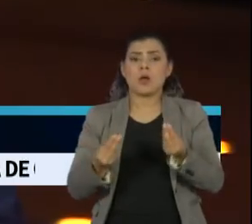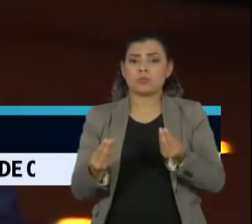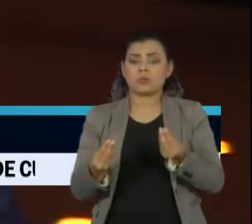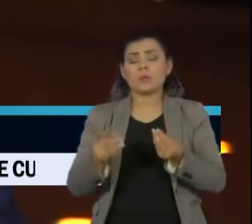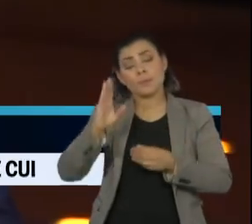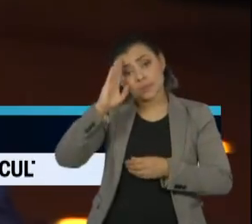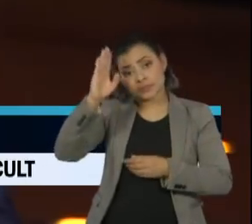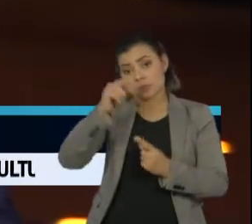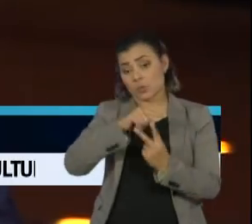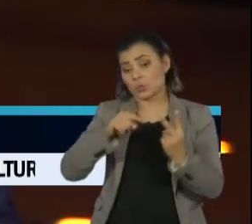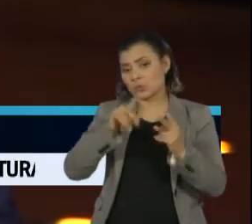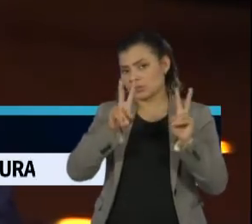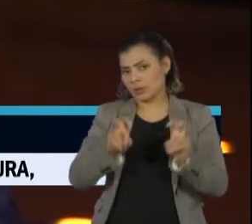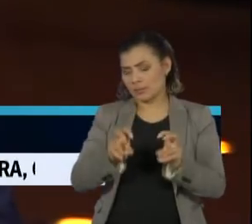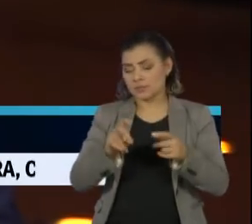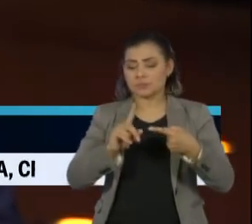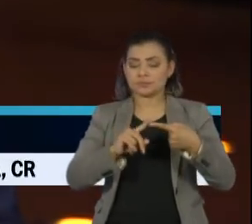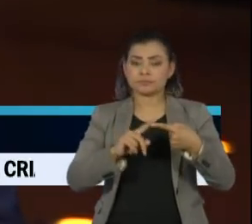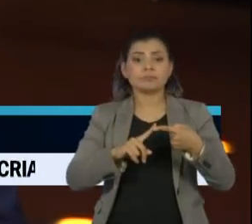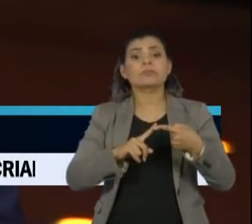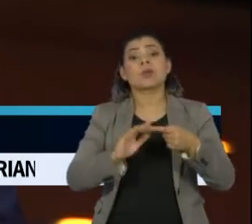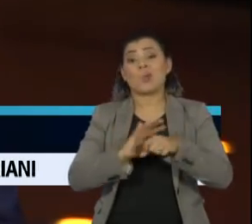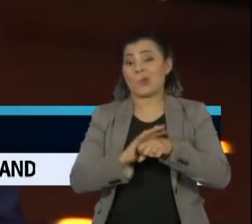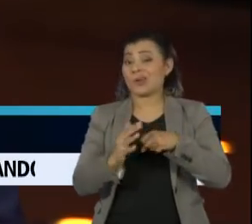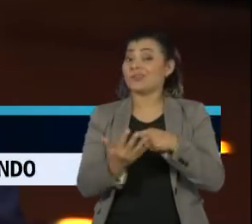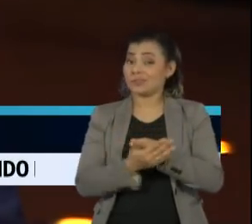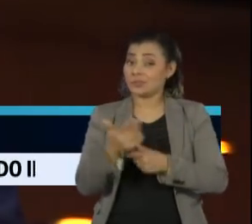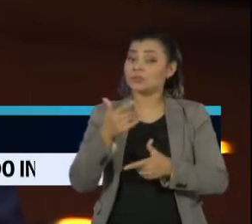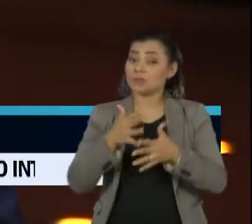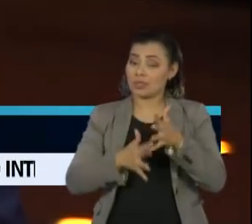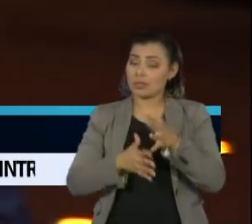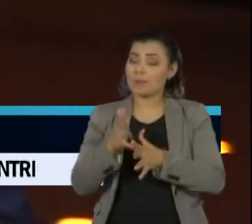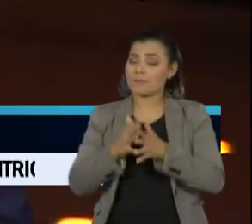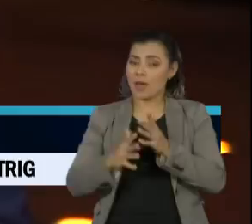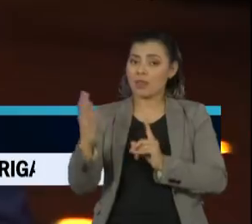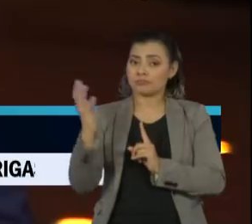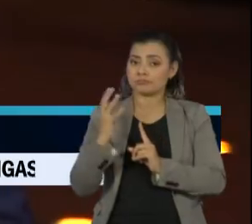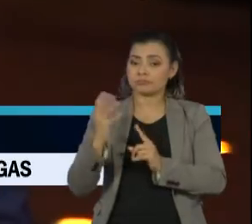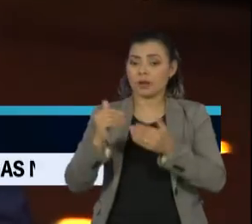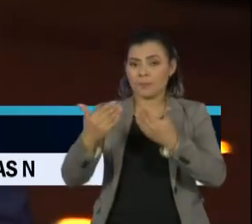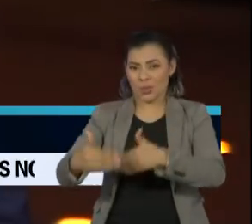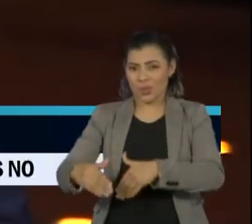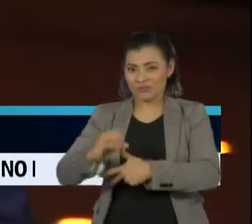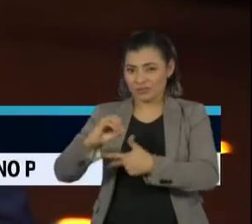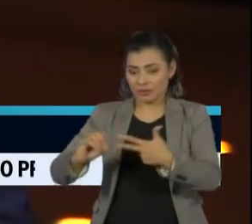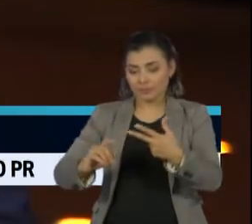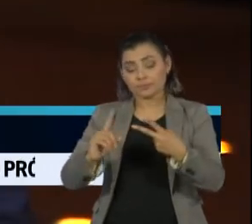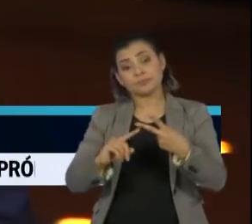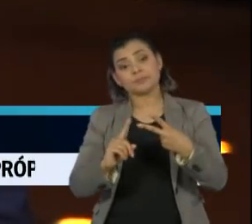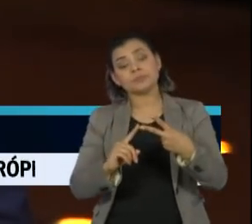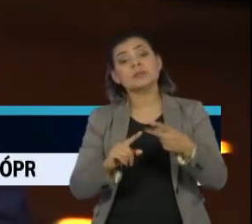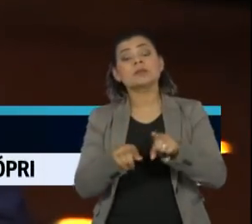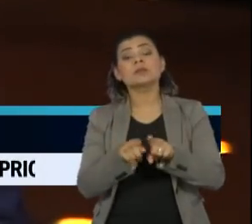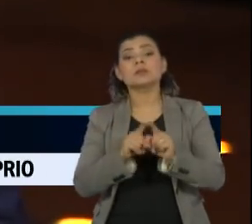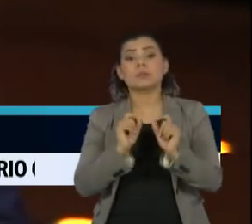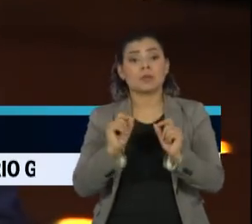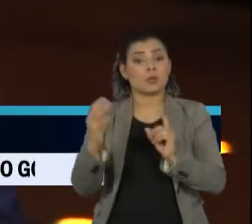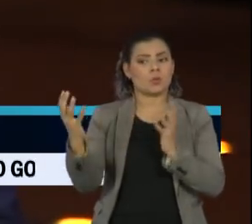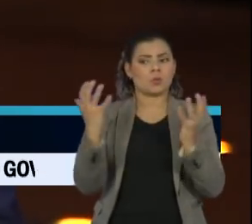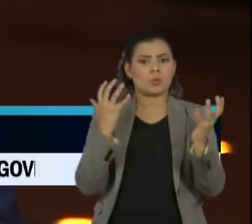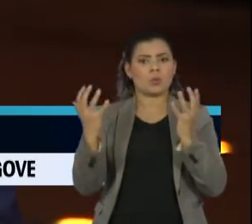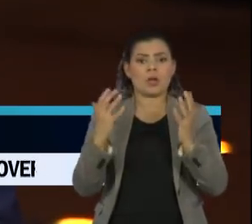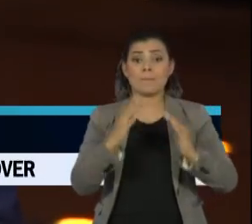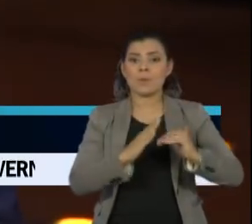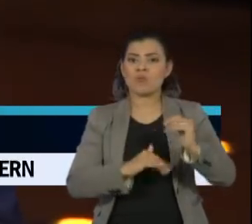principais. A pandemia de coronavírus que assola o país e também a pressão, que não foi pouca por parte de